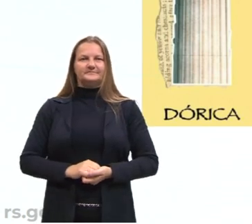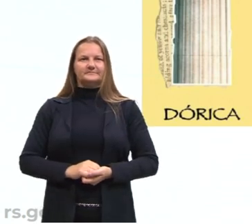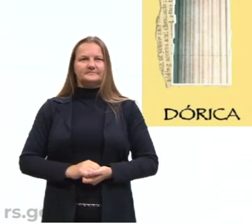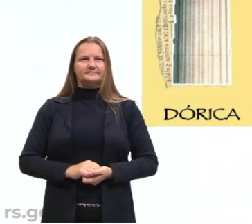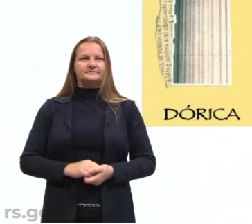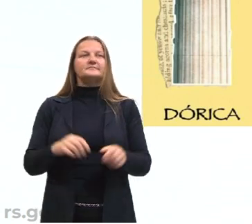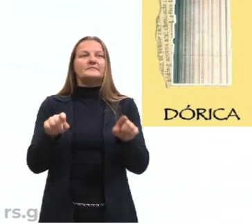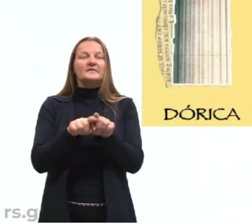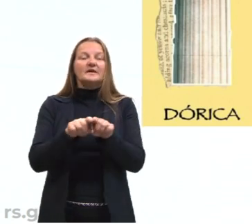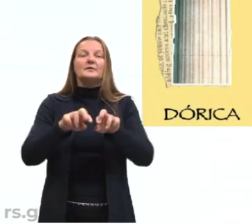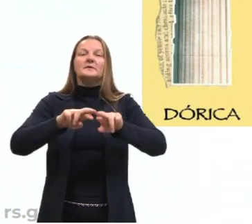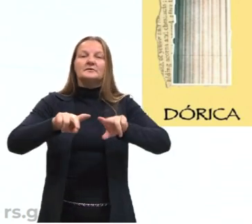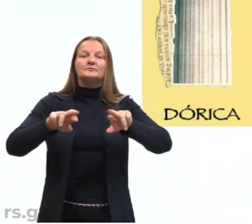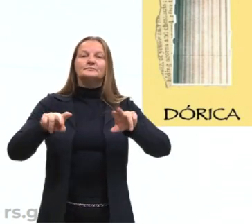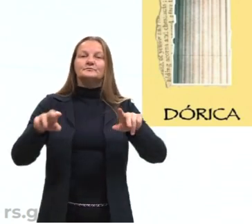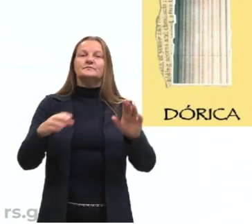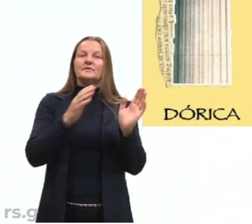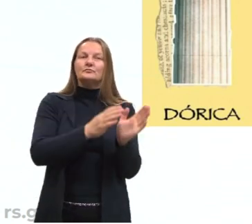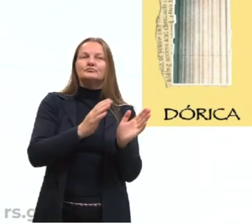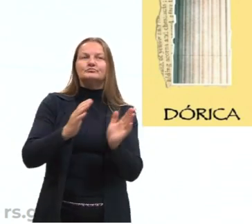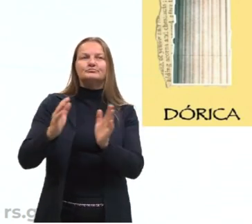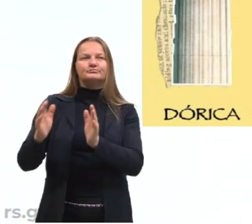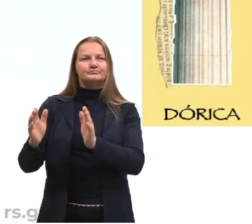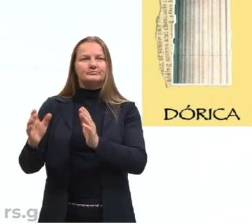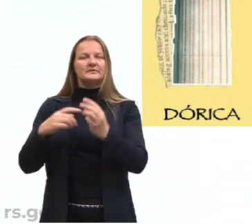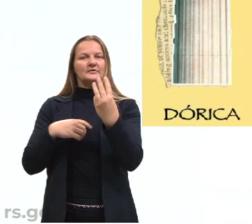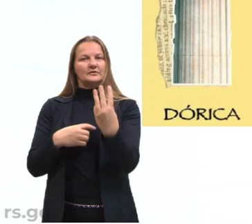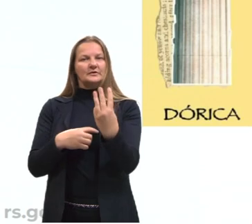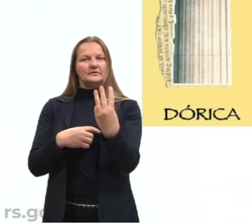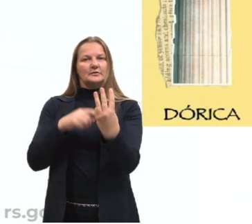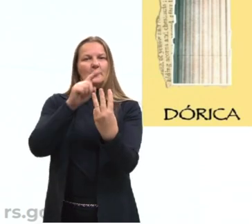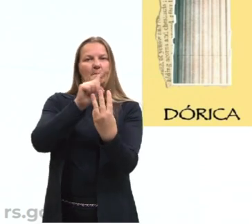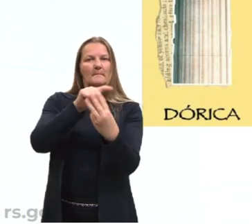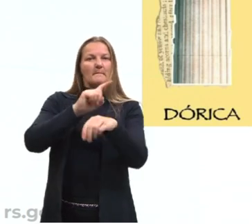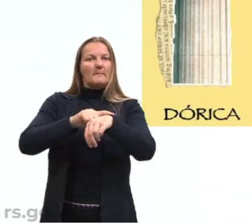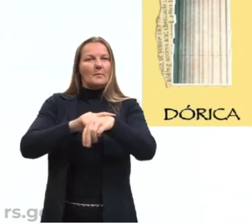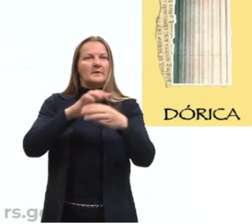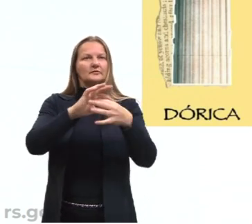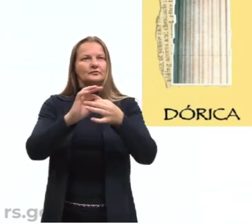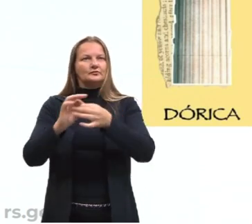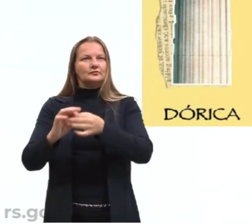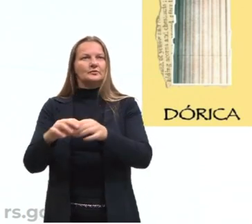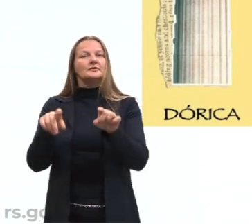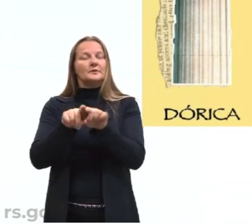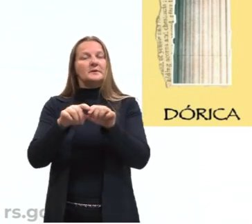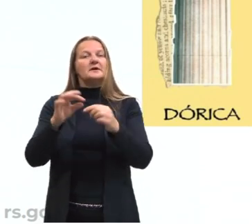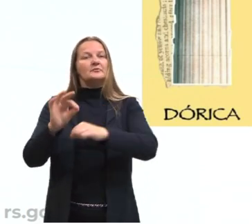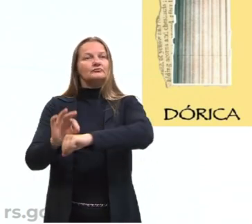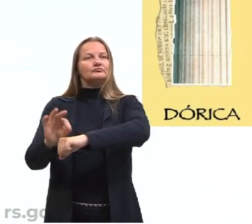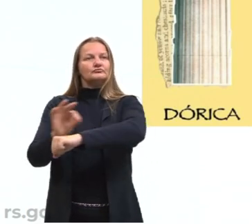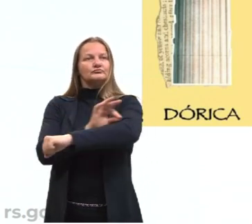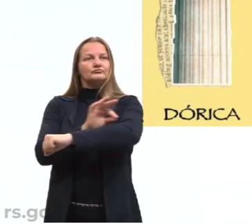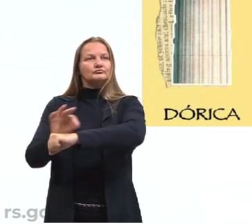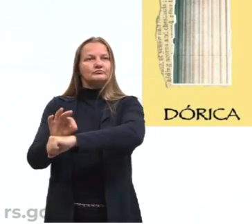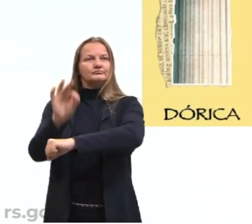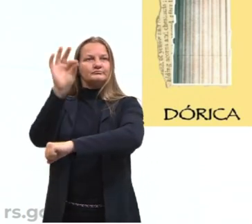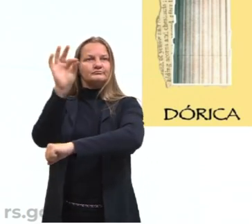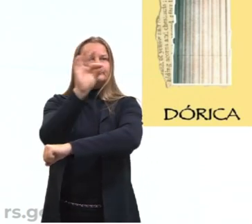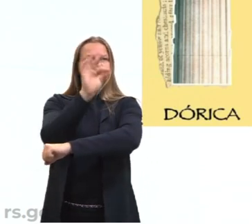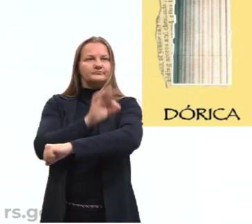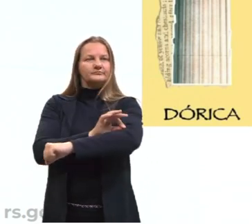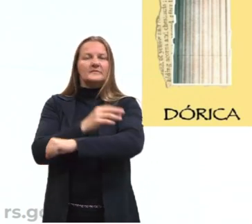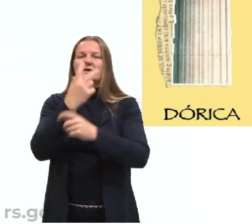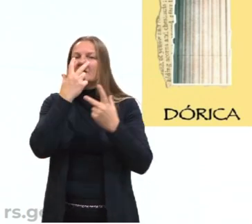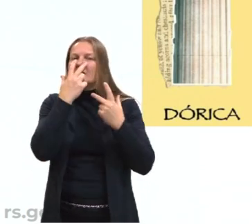nessa diferente etapa, desses três períodos, ela se expressa na arquitetura, da mesma forma